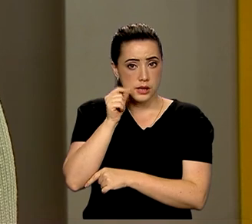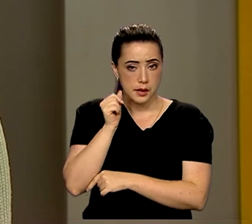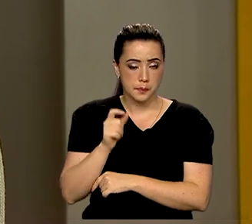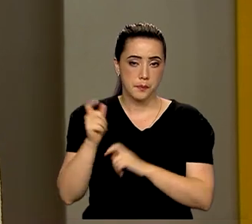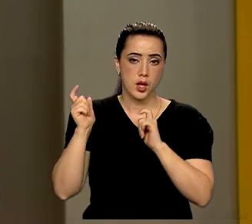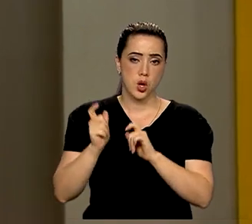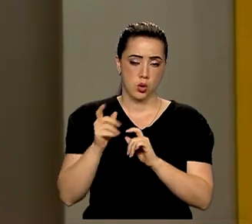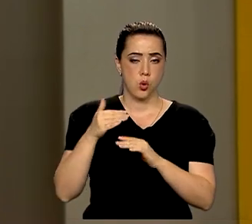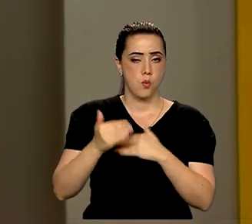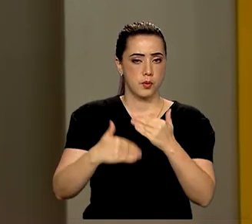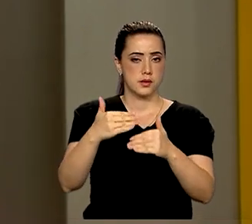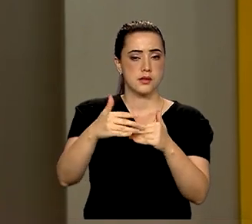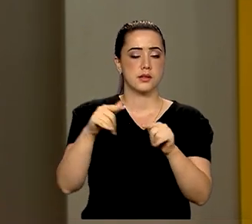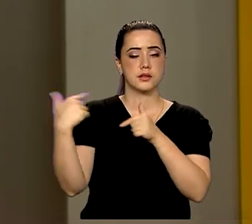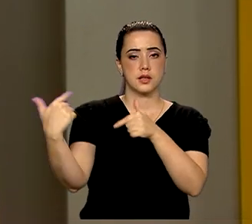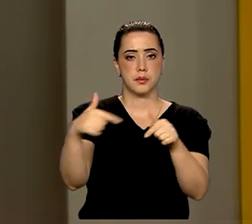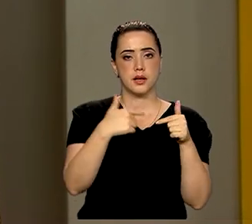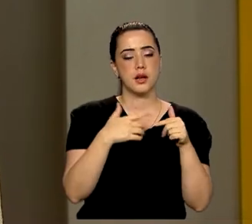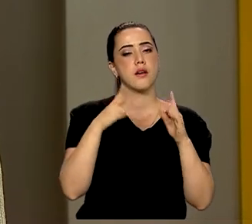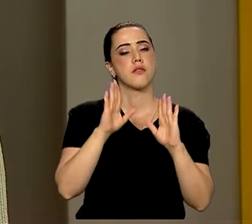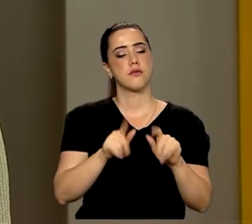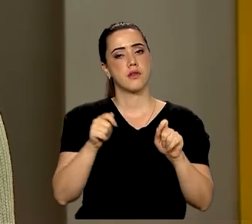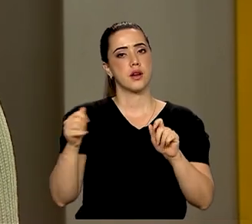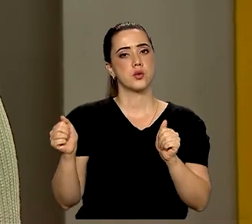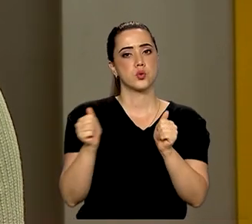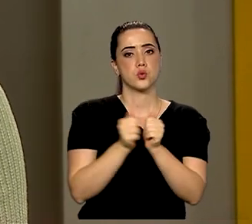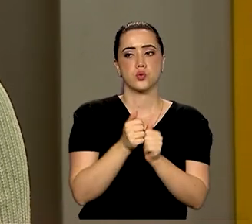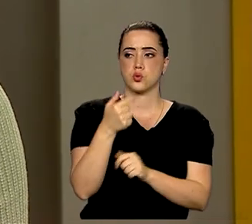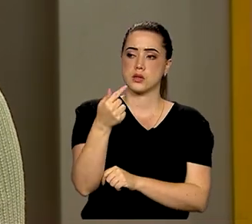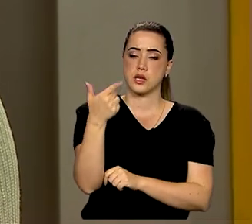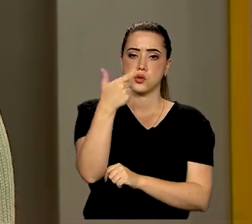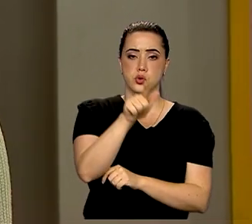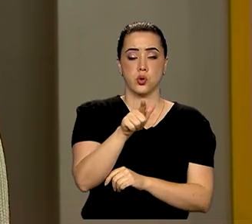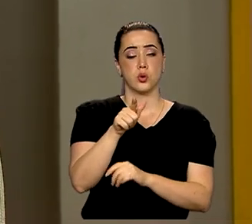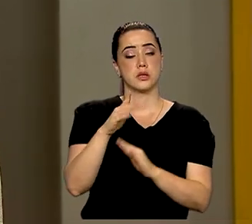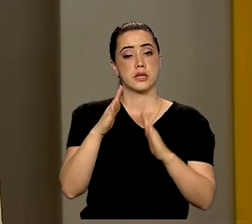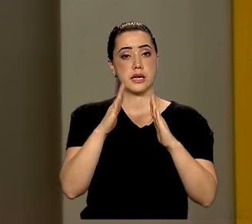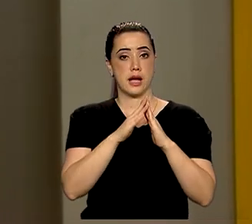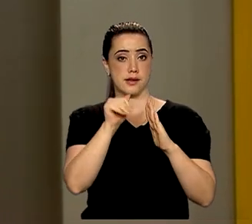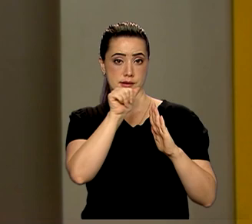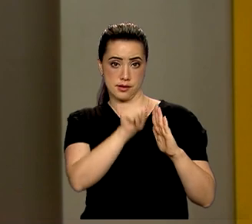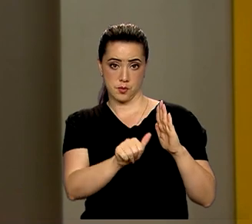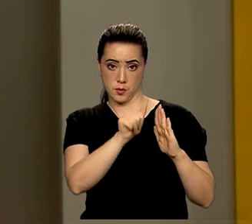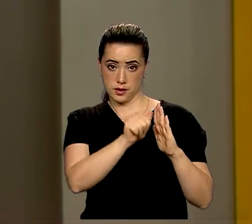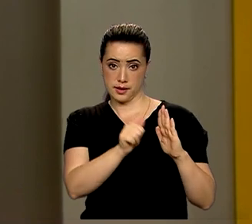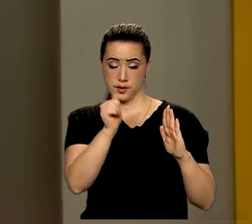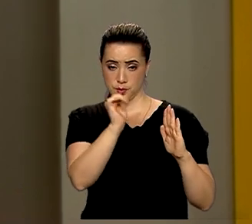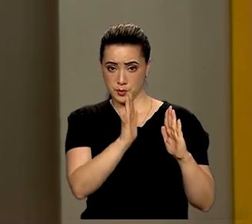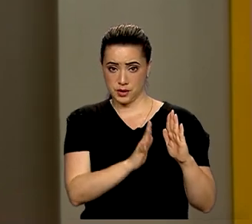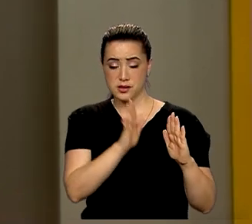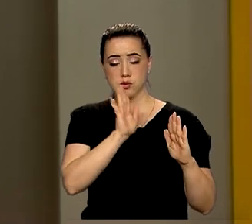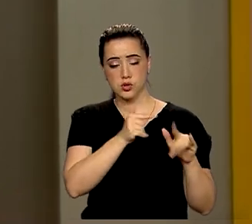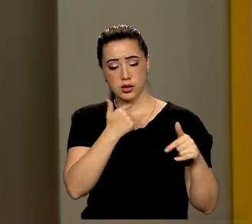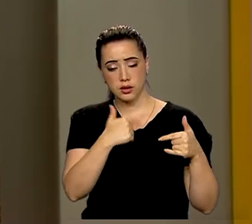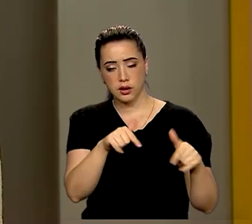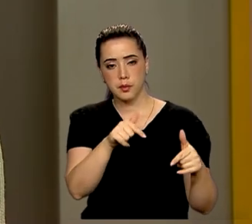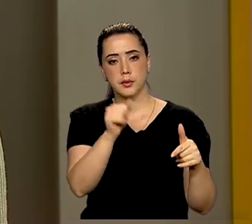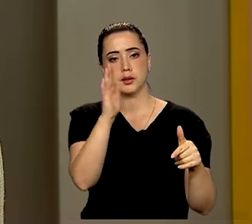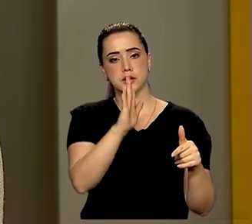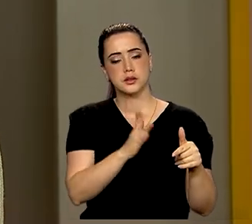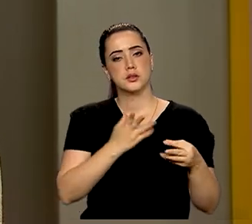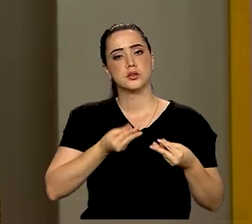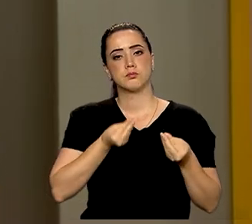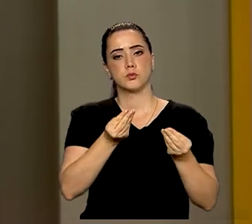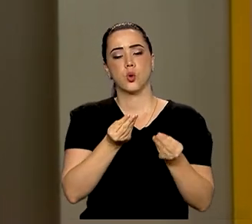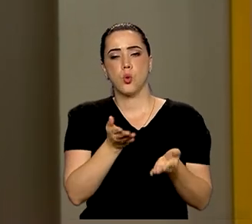estiverem em funcionamento, vão se somar as sete casas da mulher brasileira que já estão operando no país e atendendo mulheres